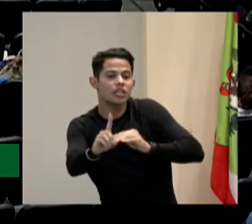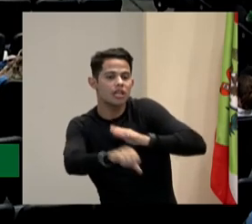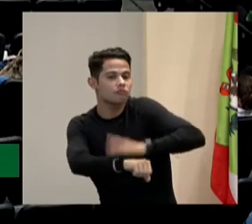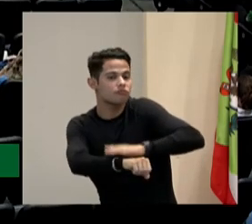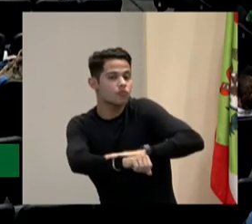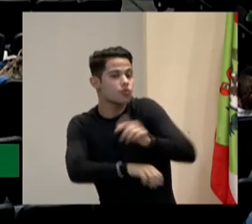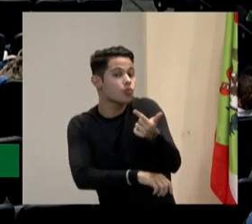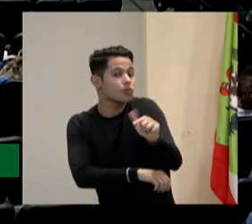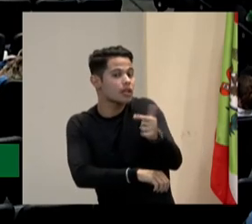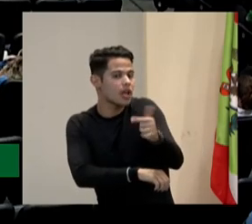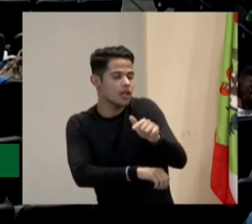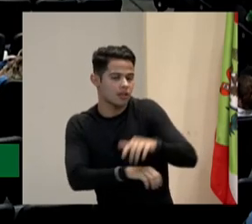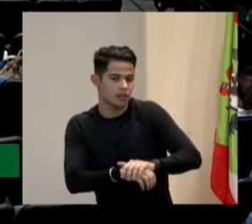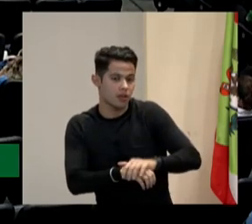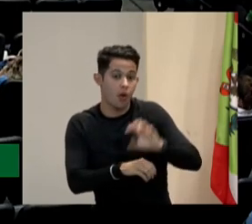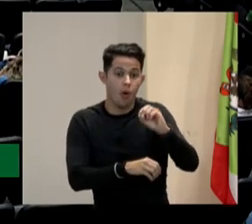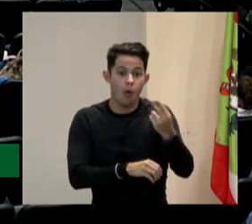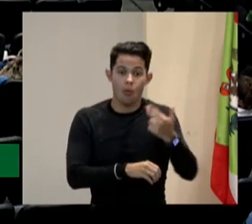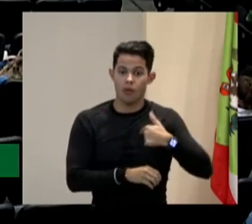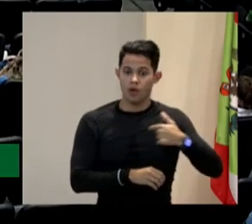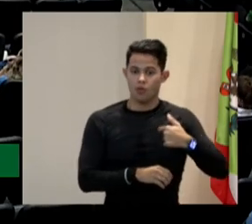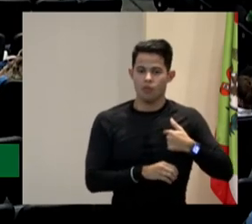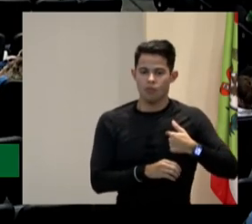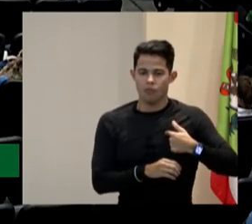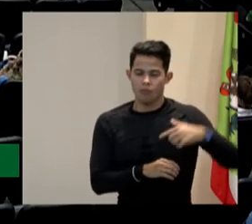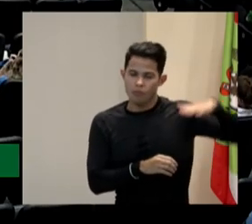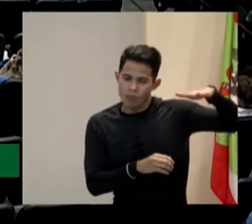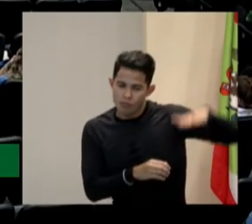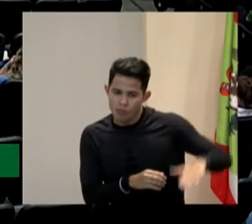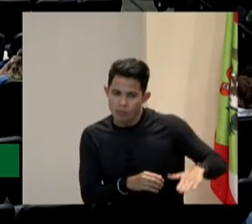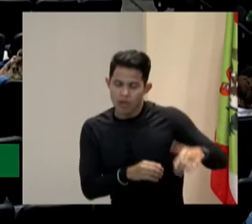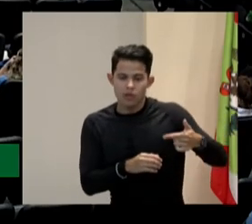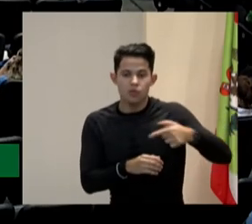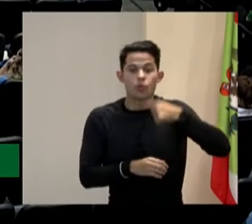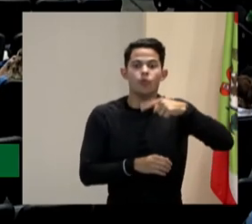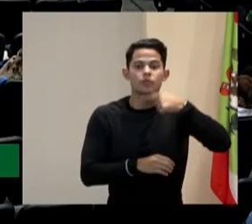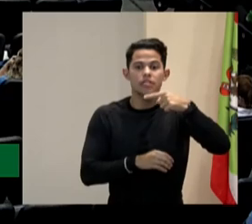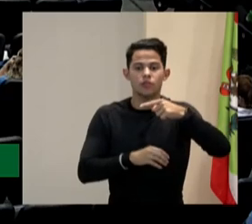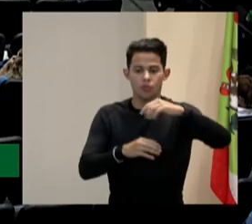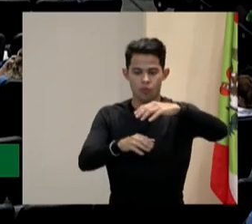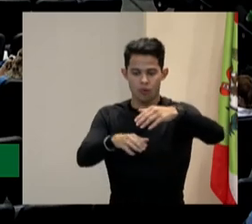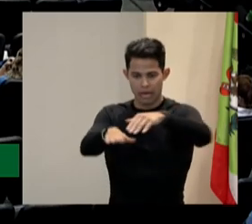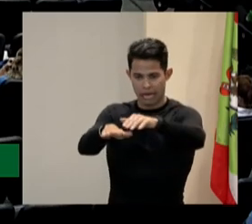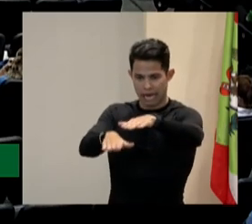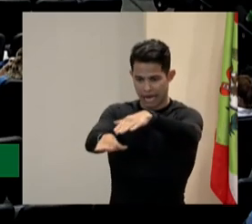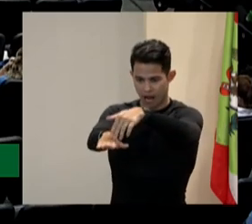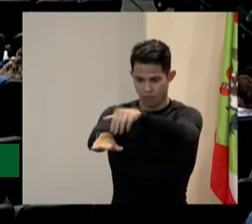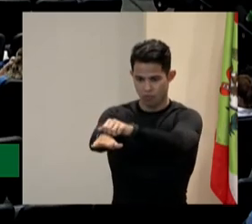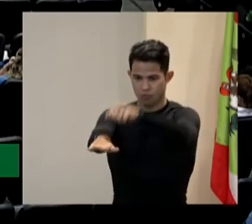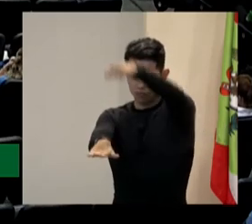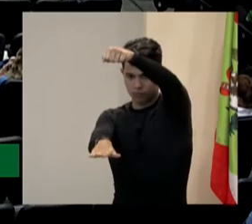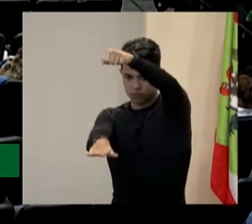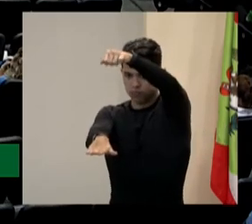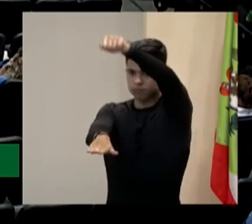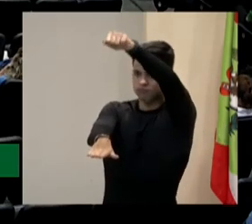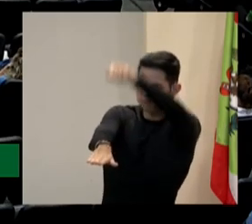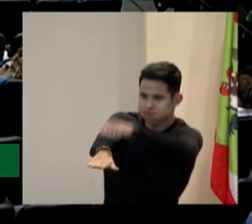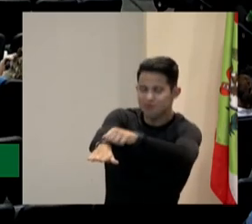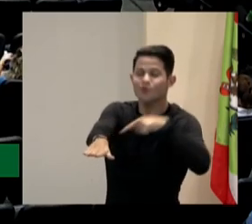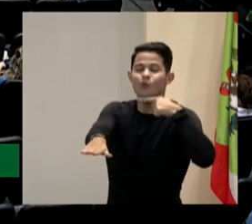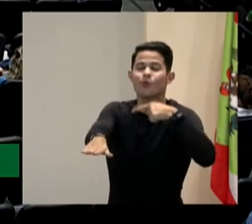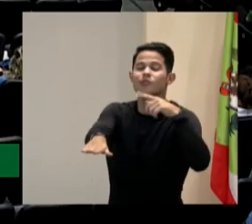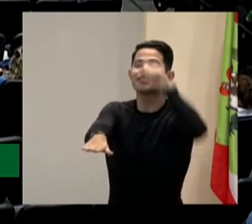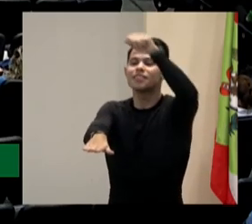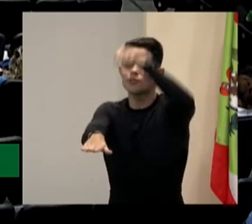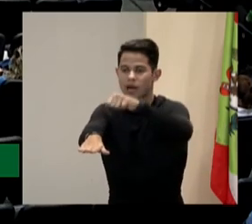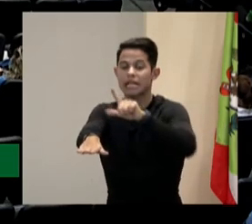caso muito clássico. Eu tenho nanismo e eu não consigo fechar a mala do carro. E aí eles desenvolvem um dispositivo para você comprar ali.